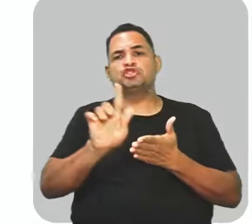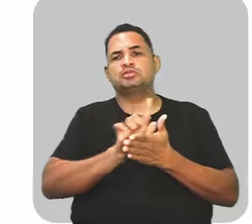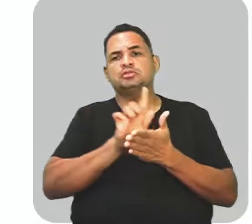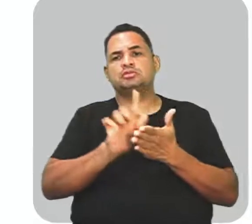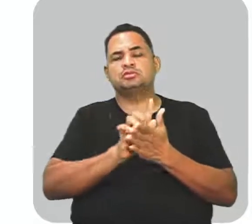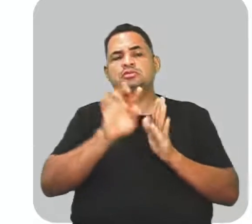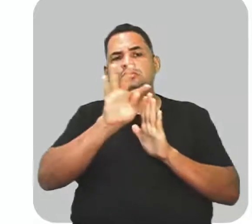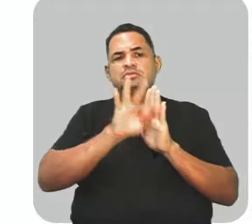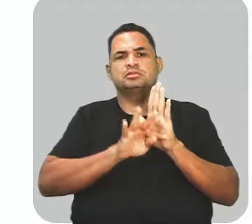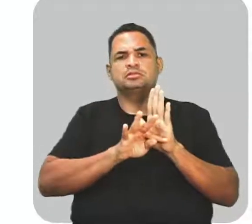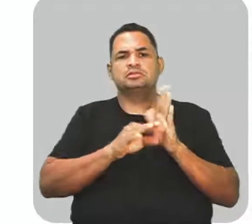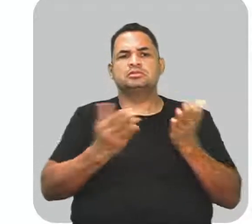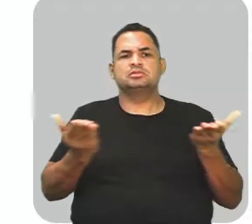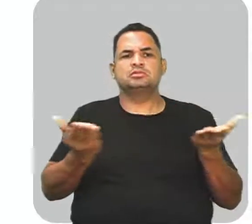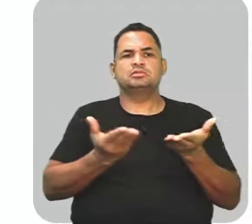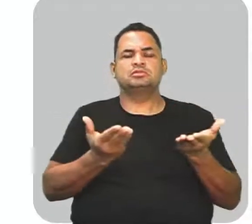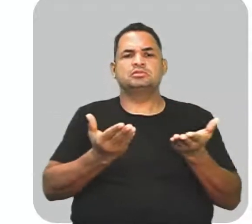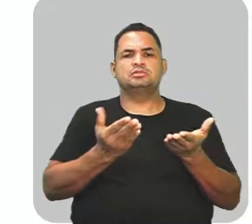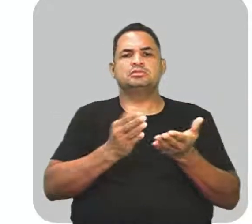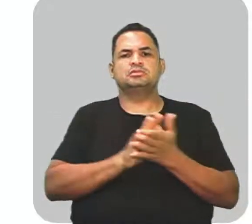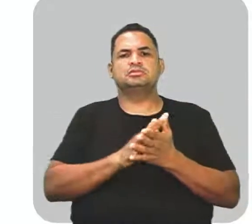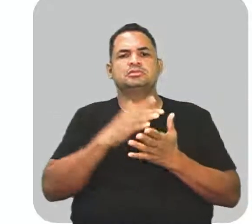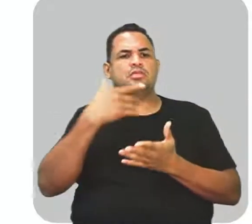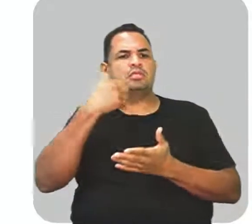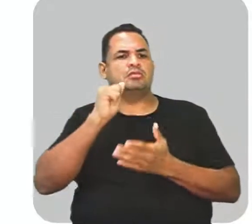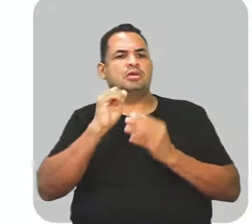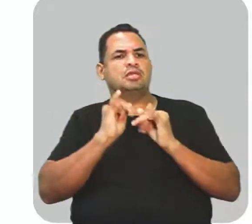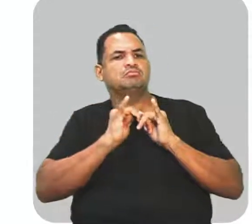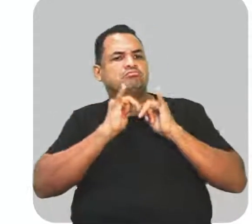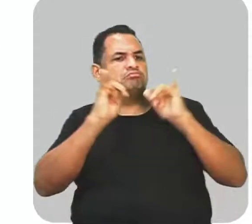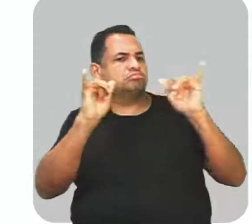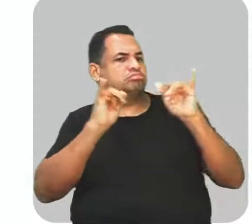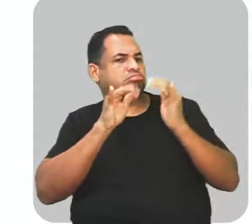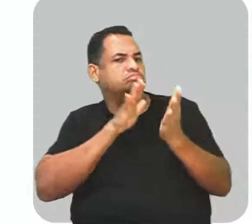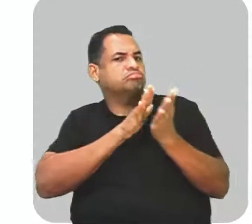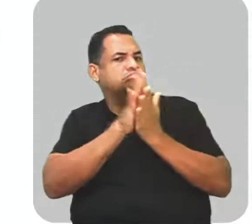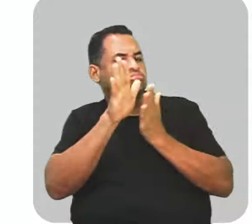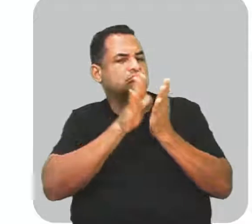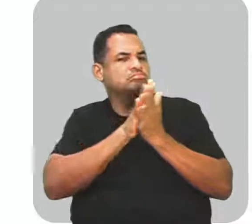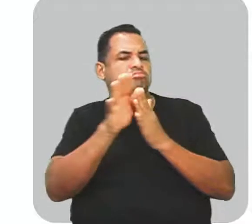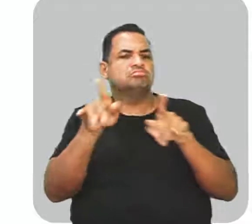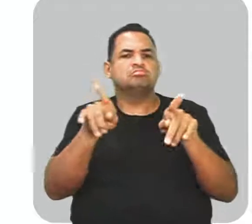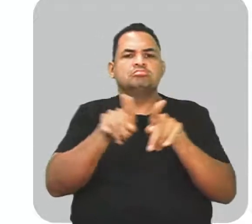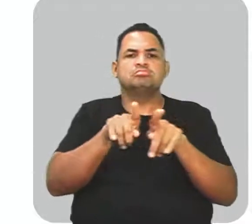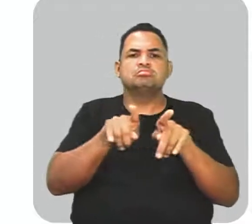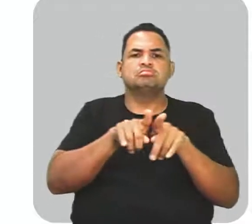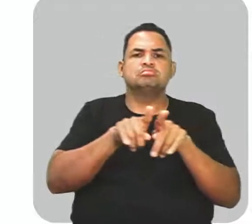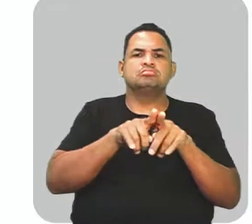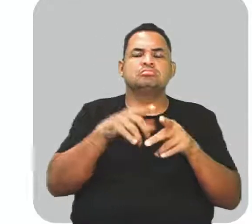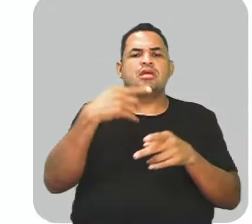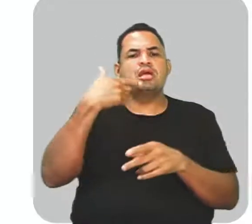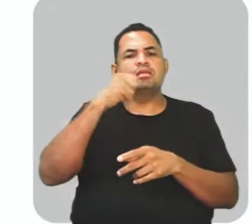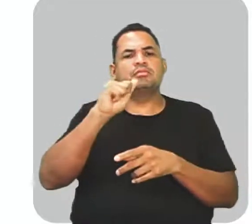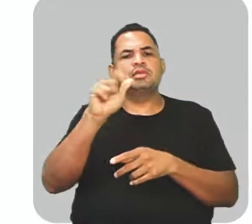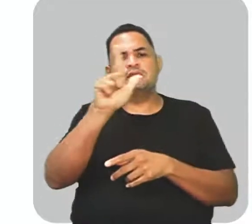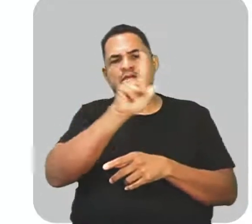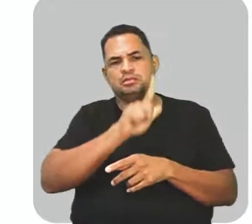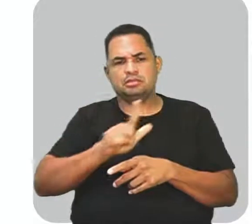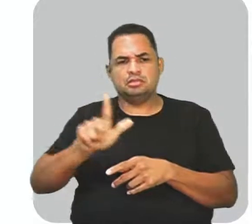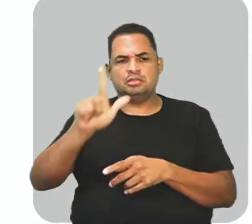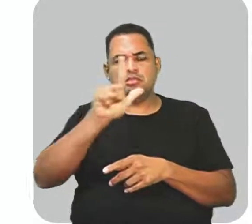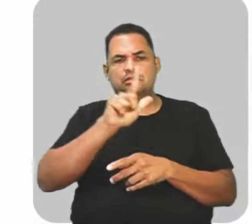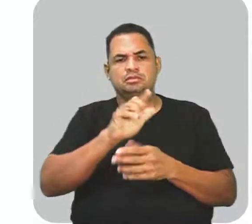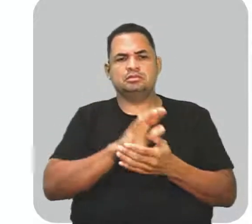Então, eles estão presentes na linguagem publicitária e, assim, na linguagem literária.